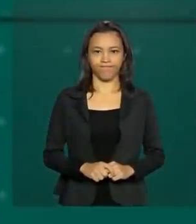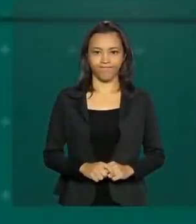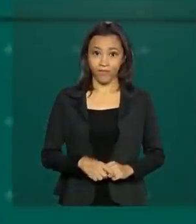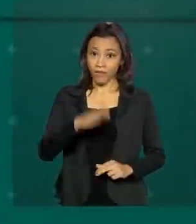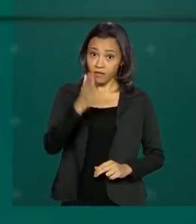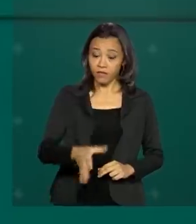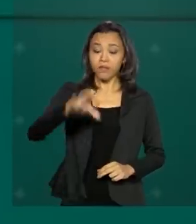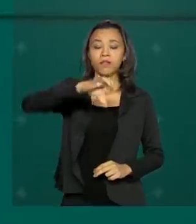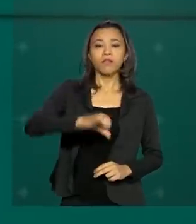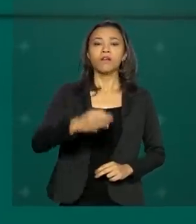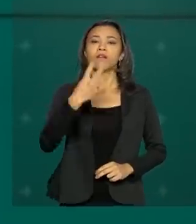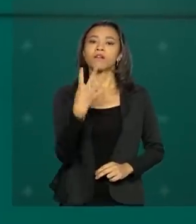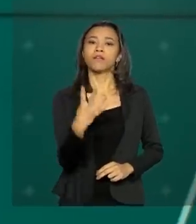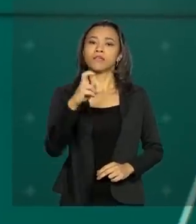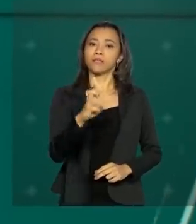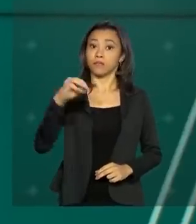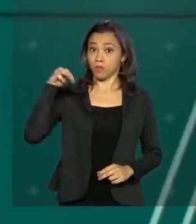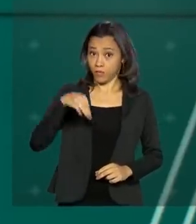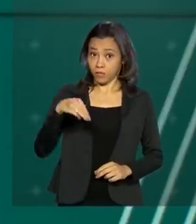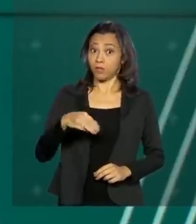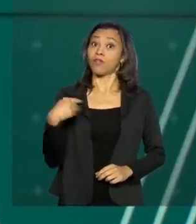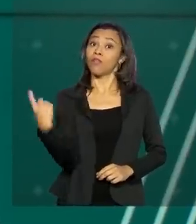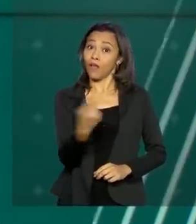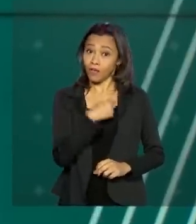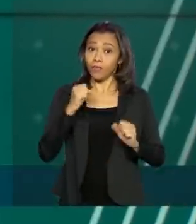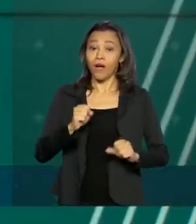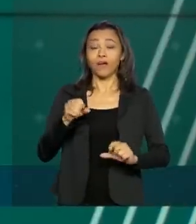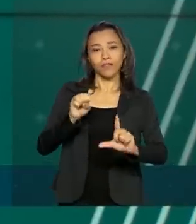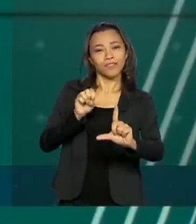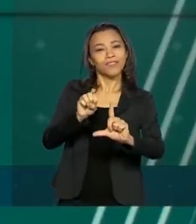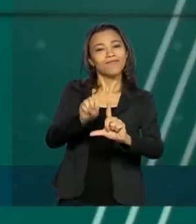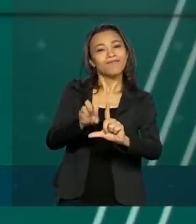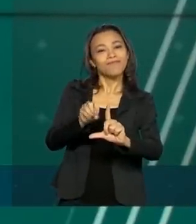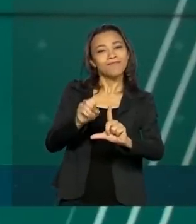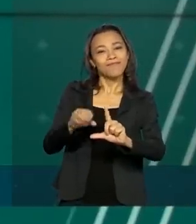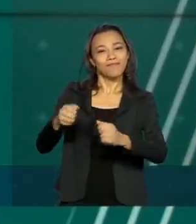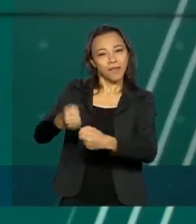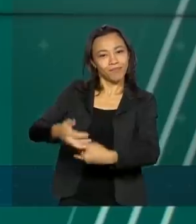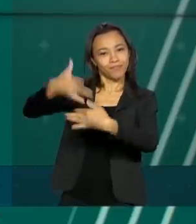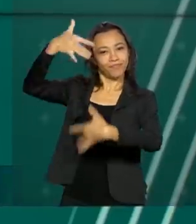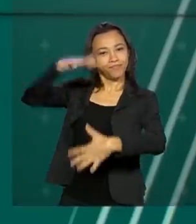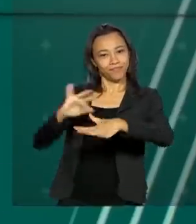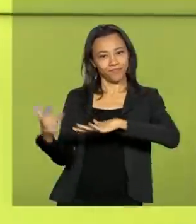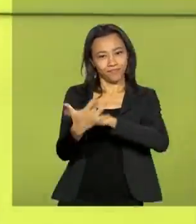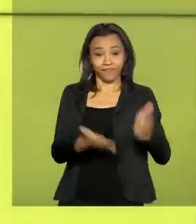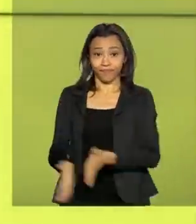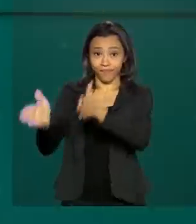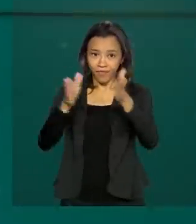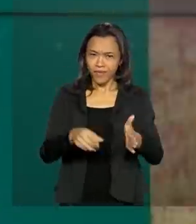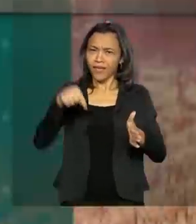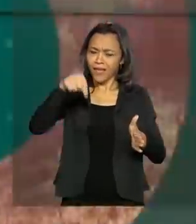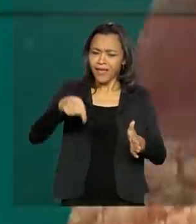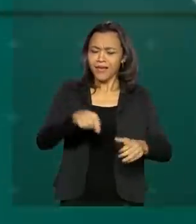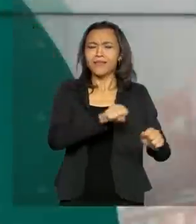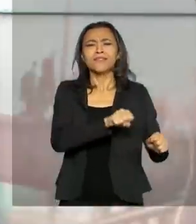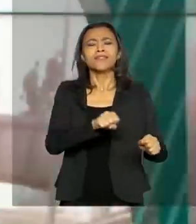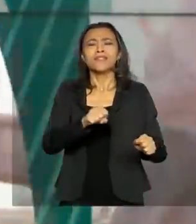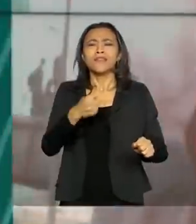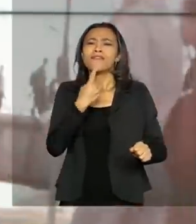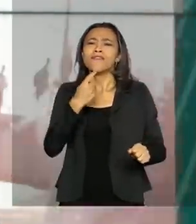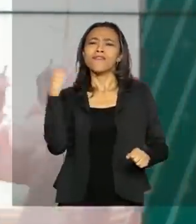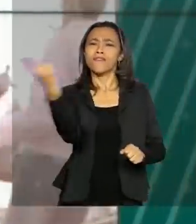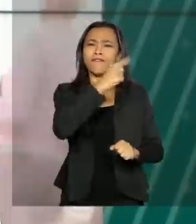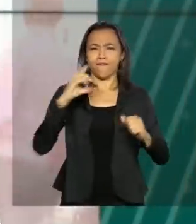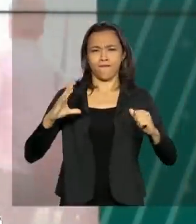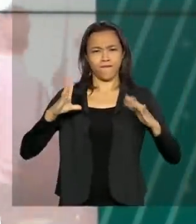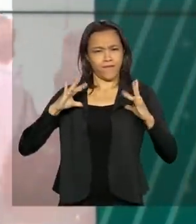São 9 horas e 45 minutos, estamos ao vivo também pelas redes sociais. Esse feriadão da Semana Santa é atípico nas estradas